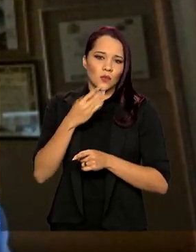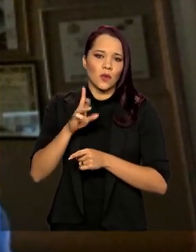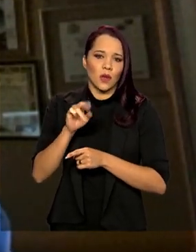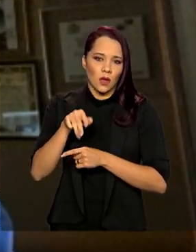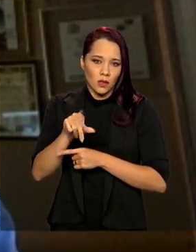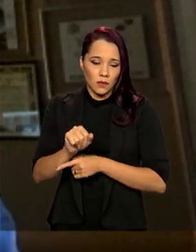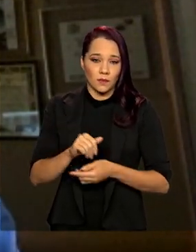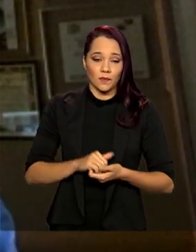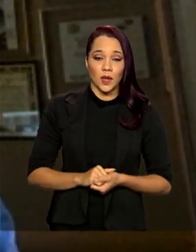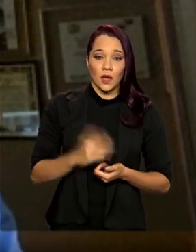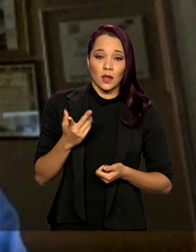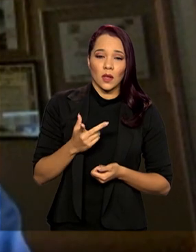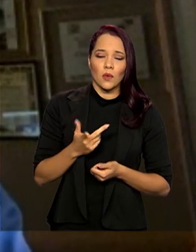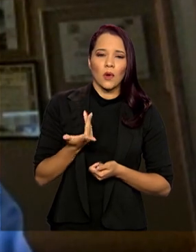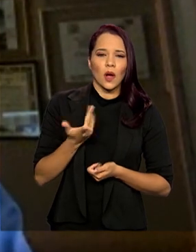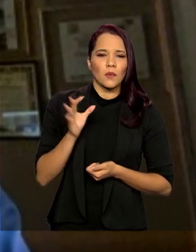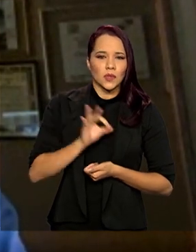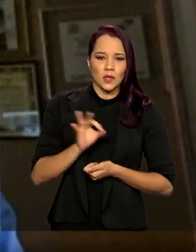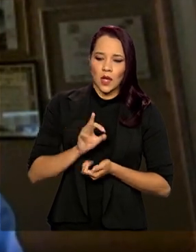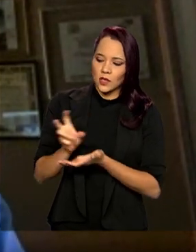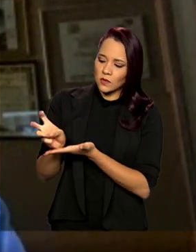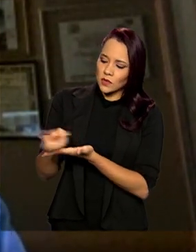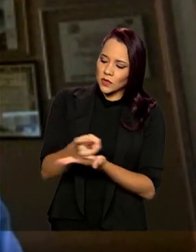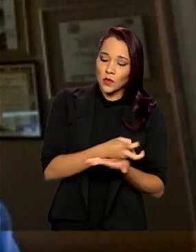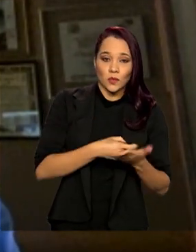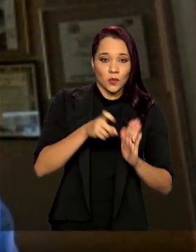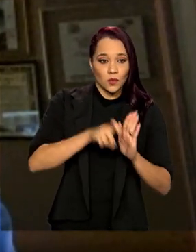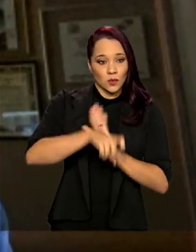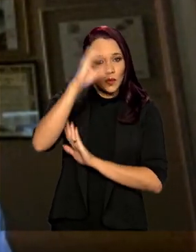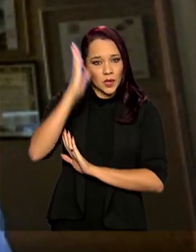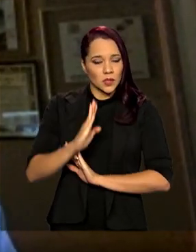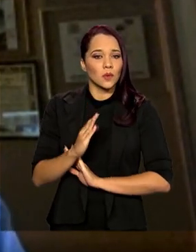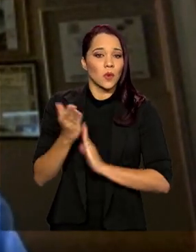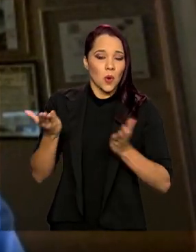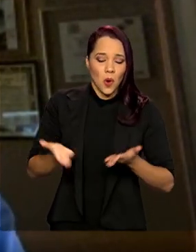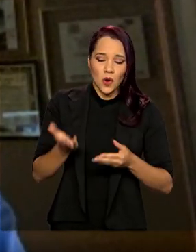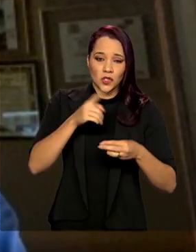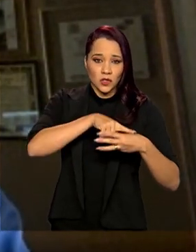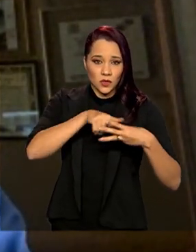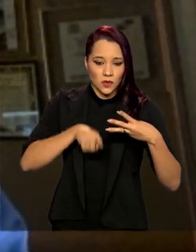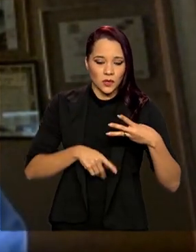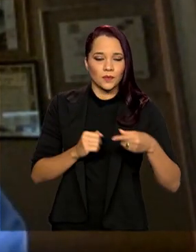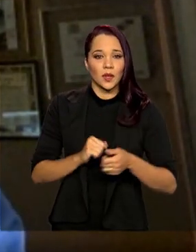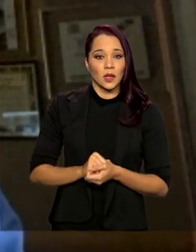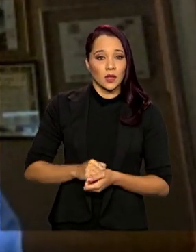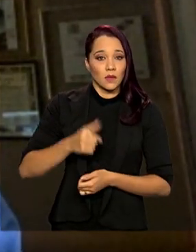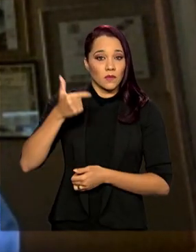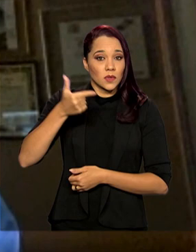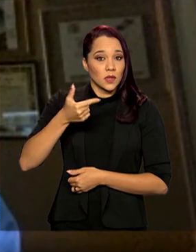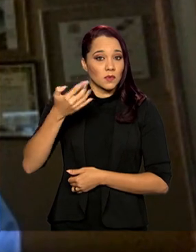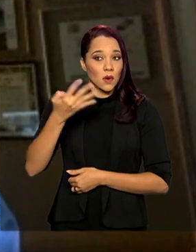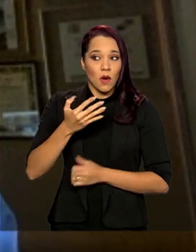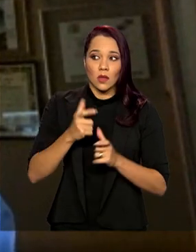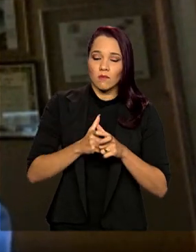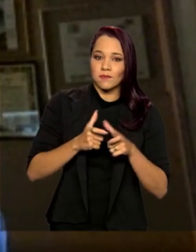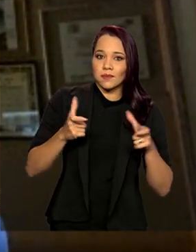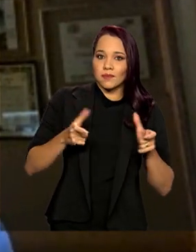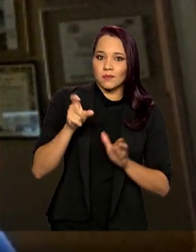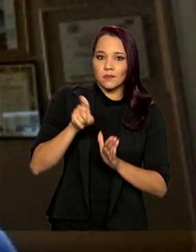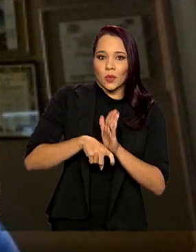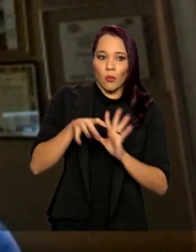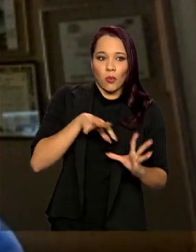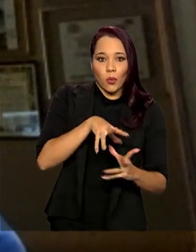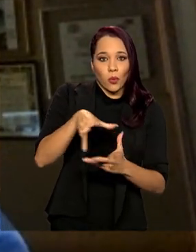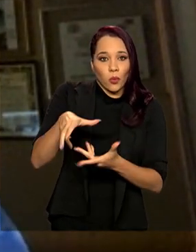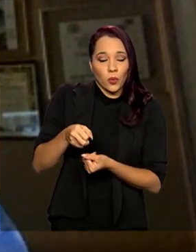a carga tributária no Brasil, ela hoje está assim. É a 24ª maior carga tributária do mundo, mas